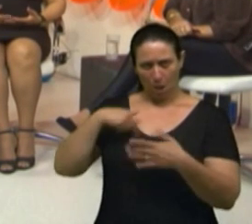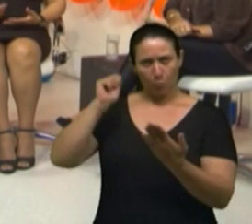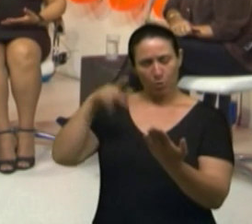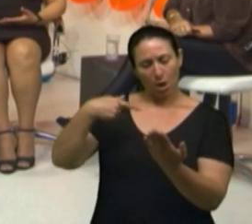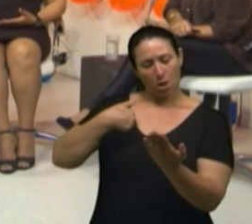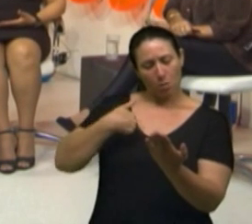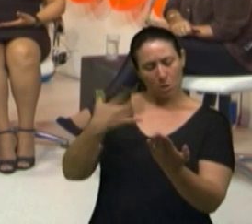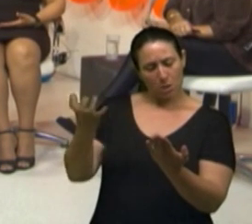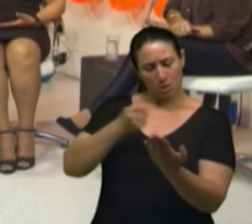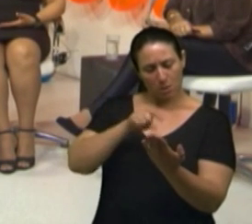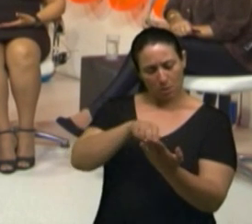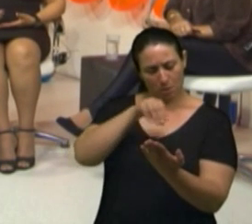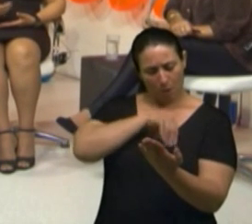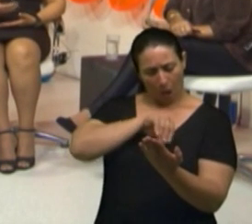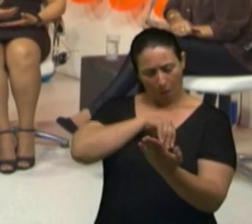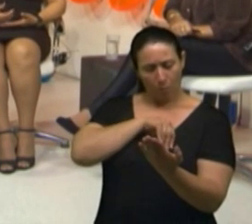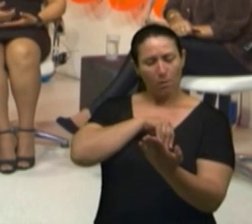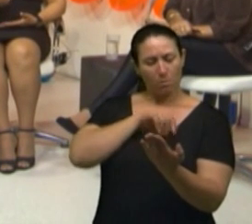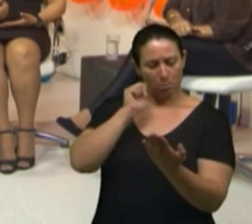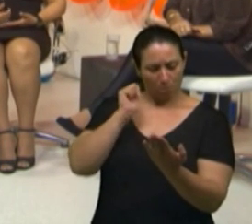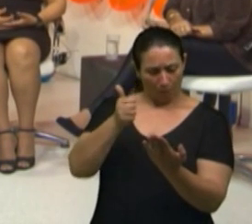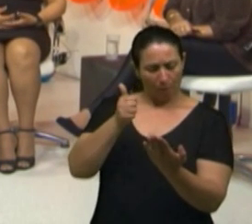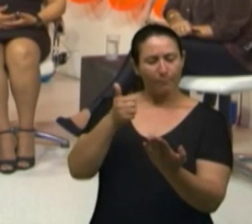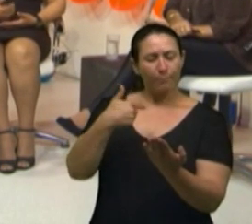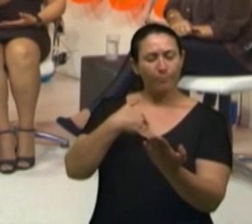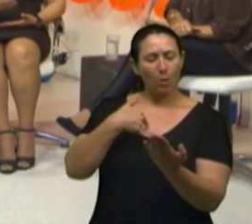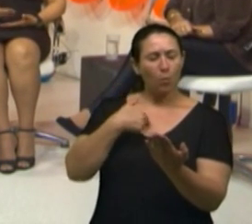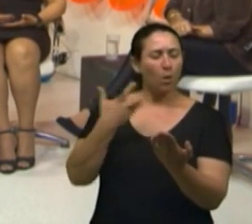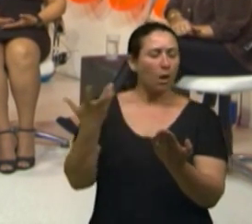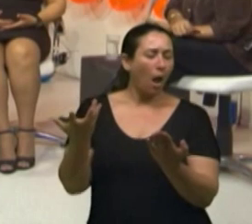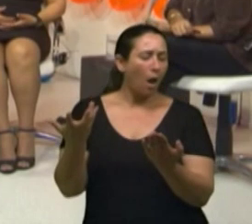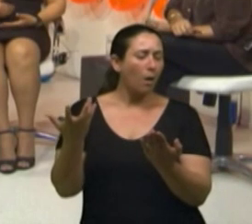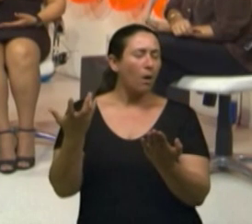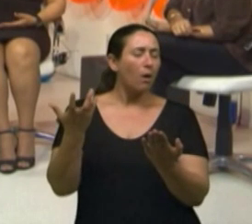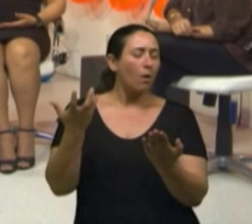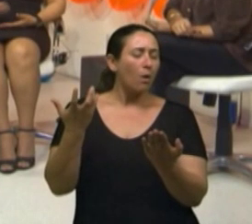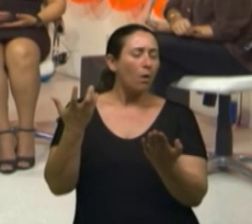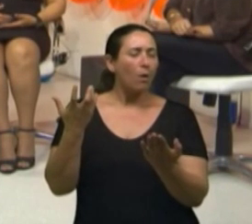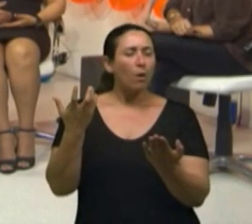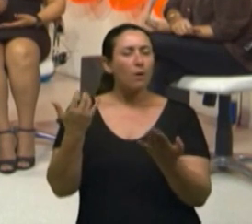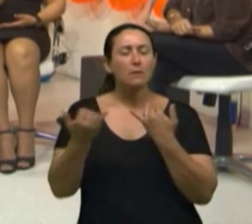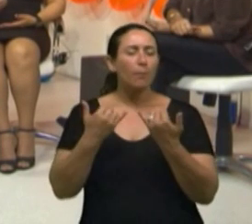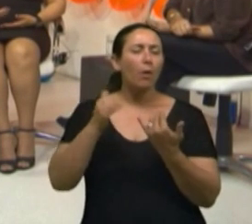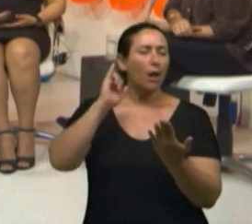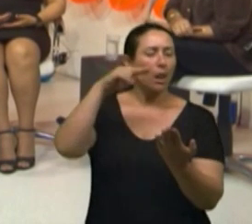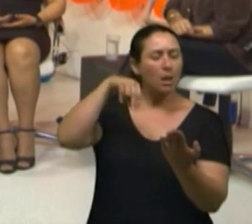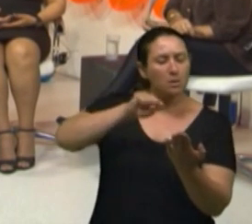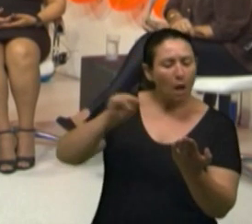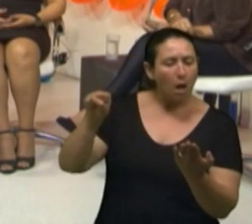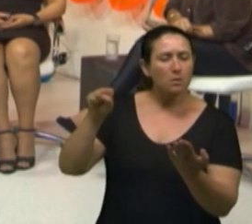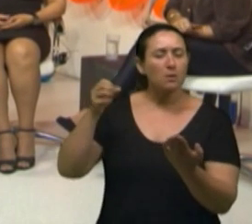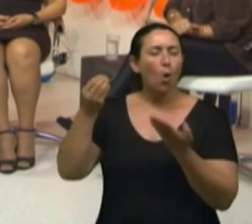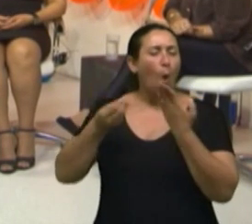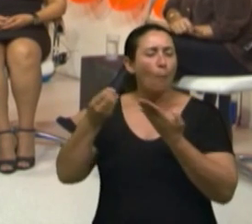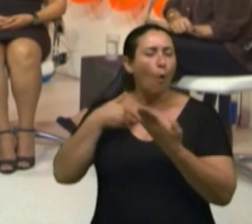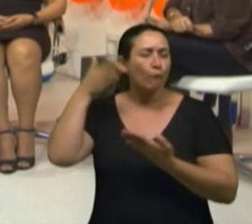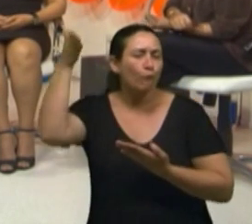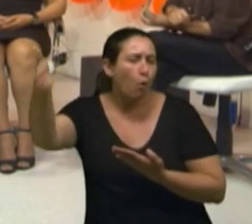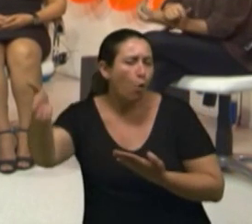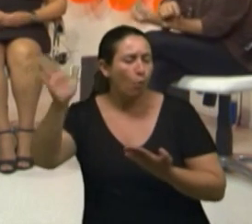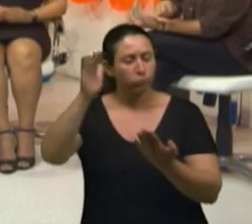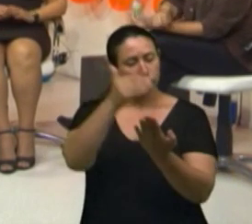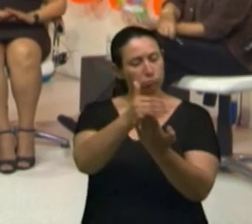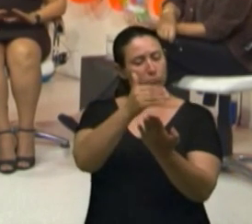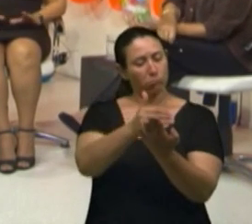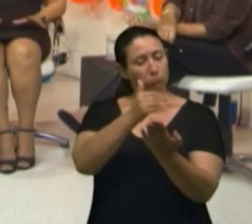né? Como é que eu faço para encaminhar? Prática, prática. Como é que eu faço para encaminhar no NSS, dentro da Corsã, né? Ele